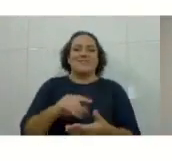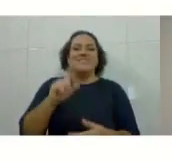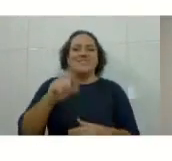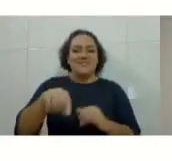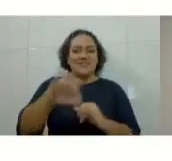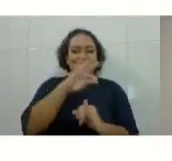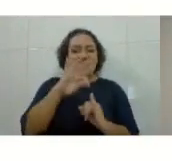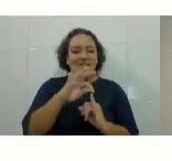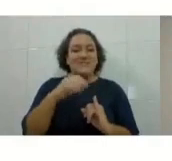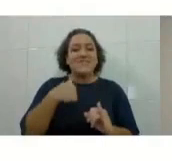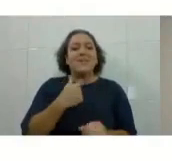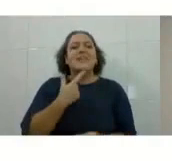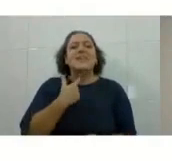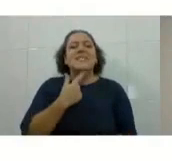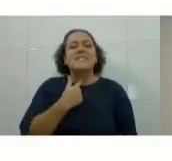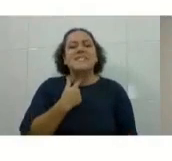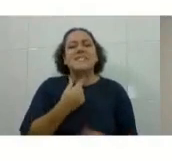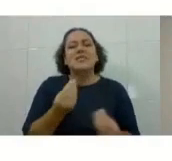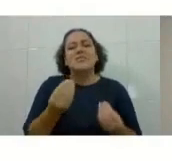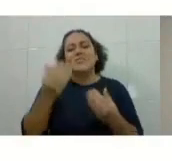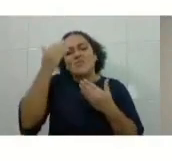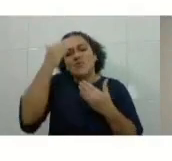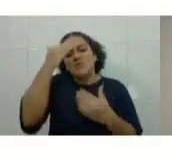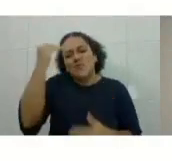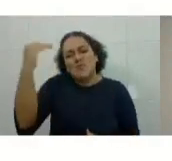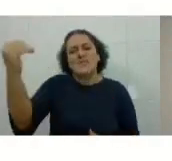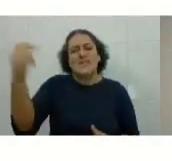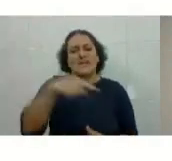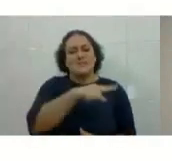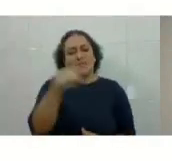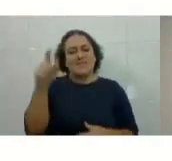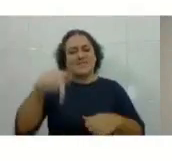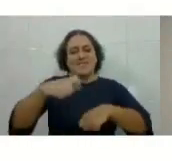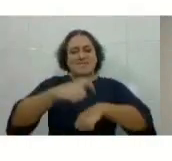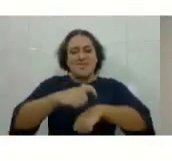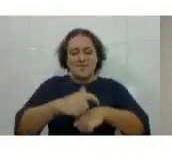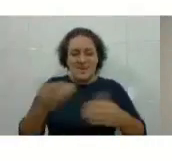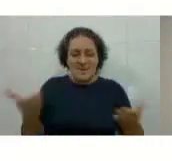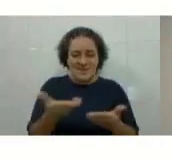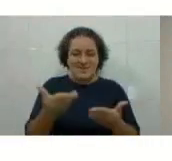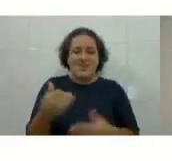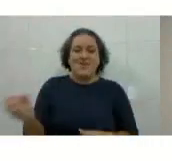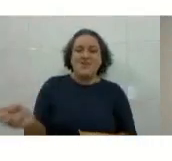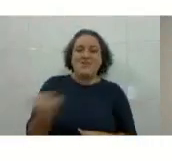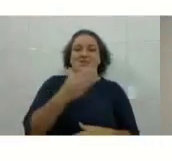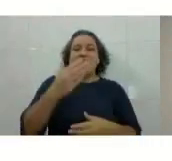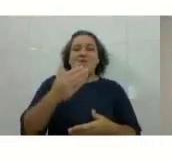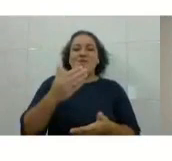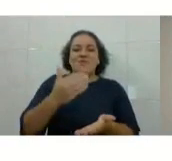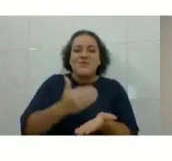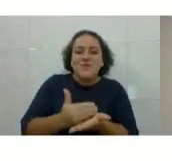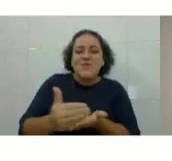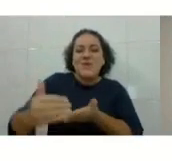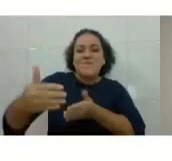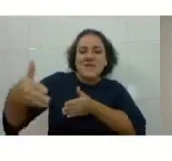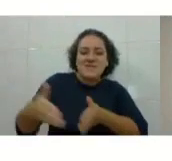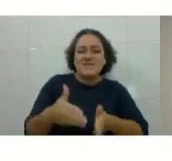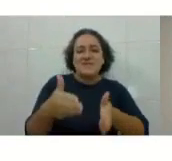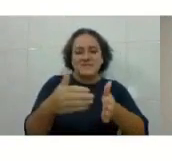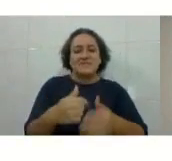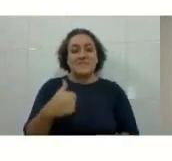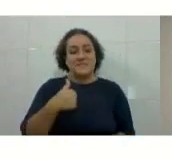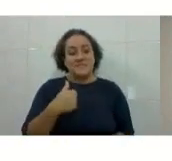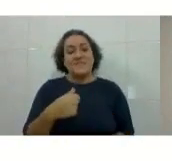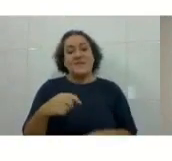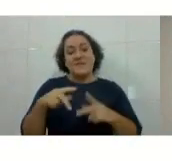muito sucesso a todos vocês, né? Nesse novo desafio, nessa nova jornada. E eu, professora Mariela,